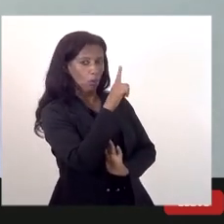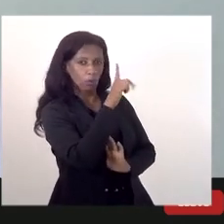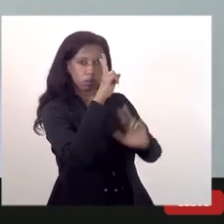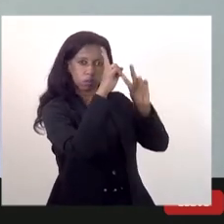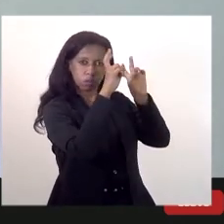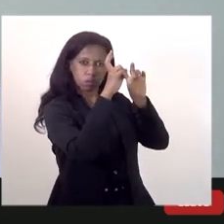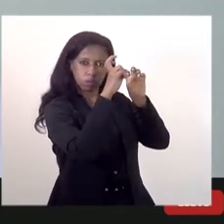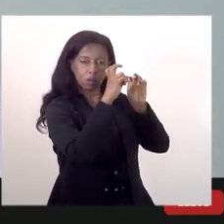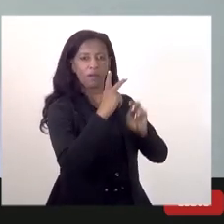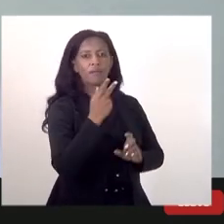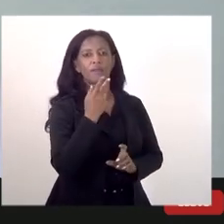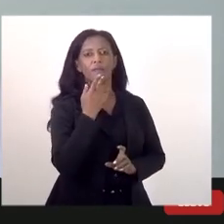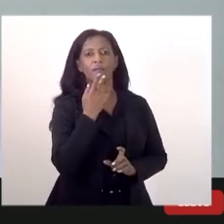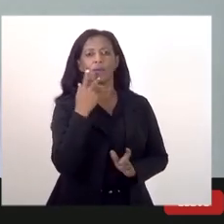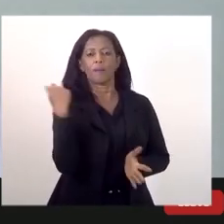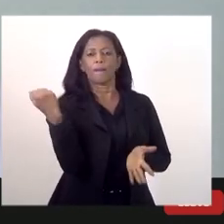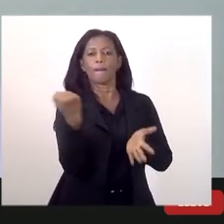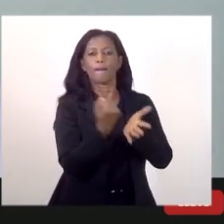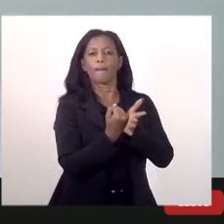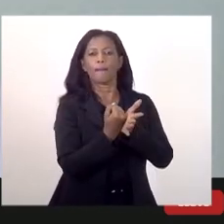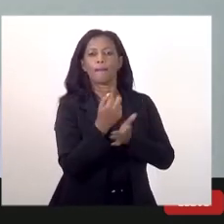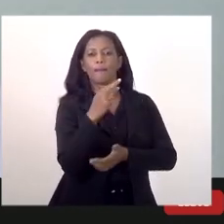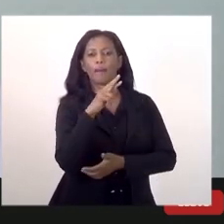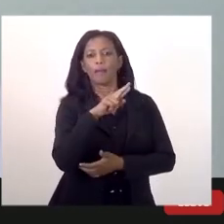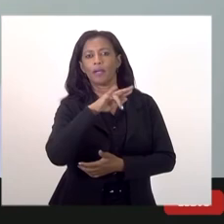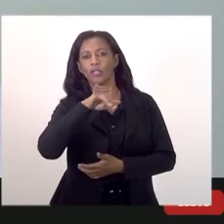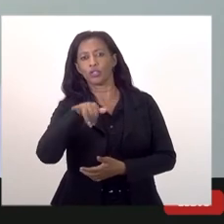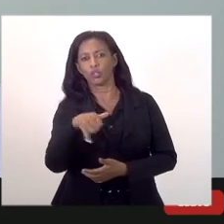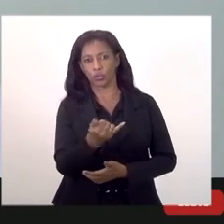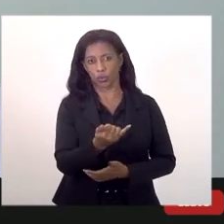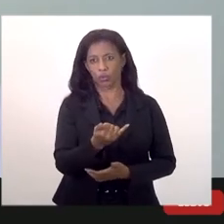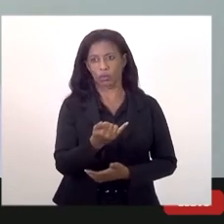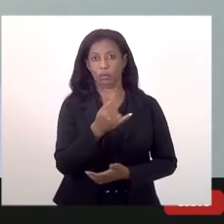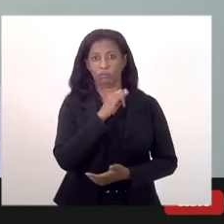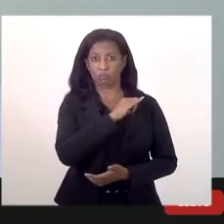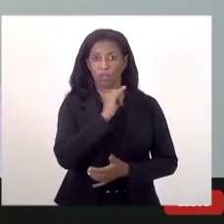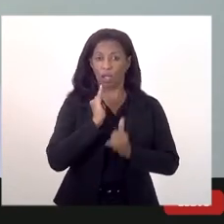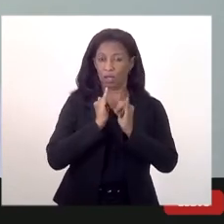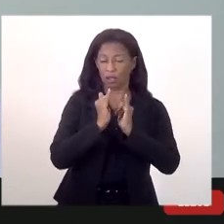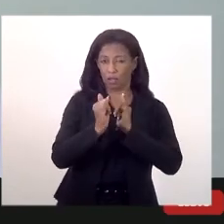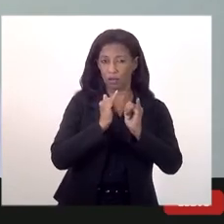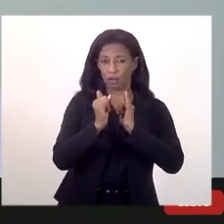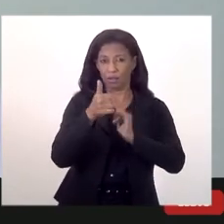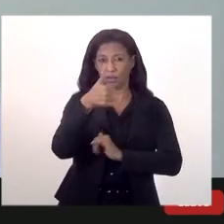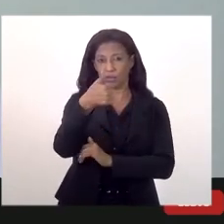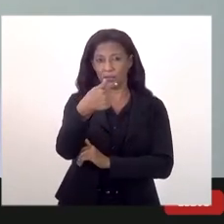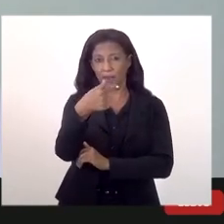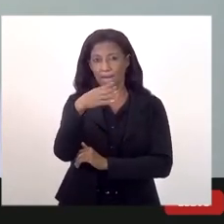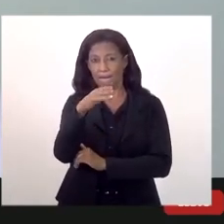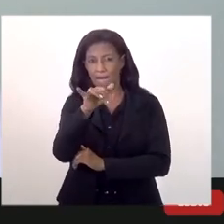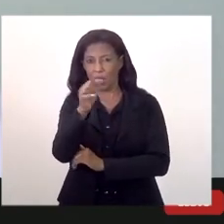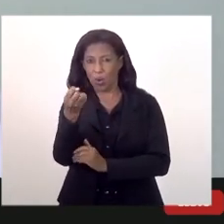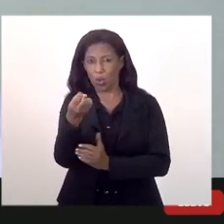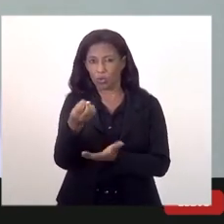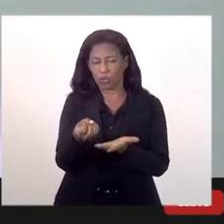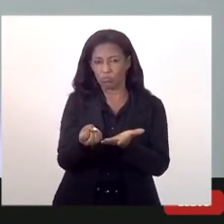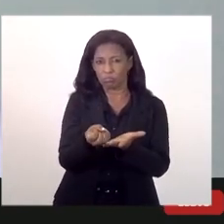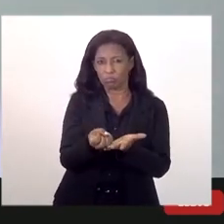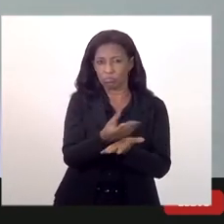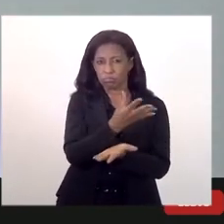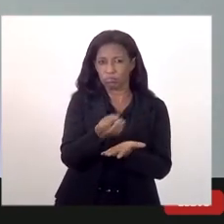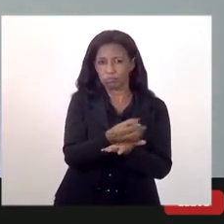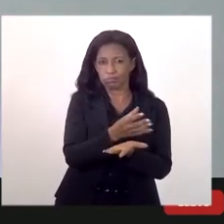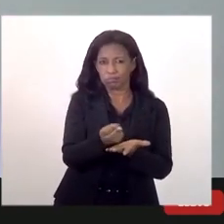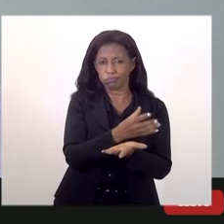o lançamento do Pacto RJ que prevê segundo a notícia 17 bilhões em investimentos sendo a